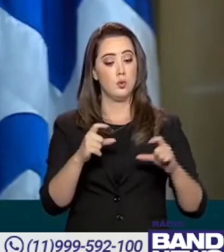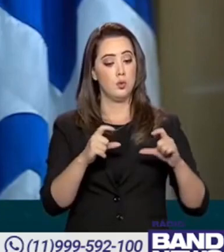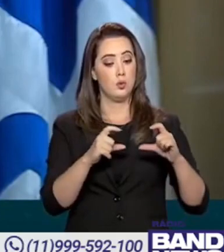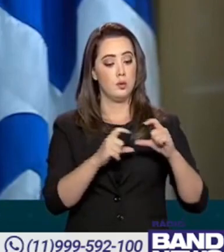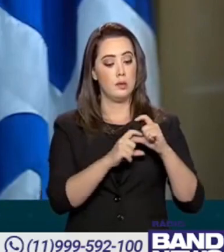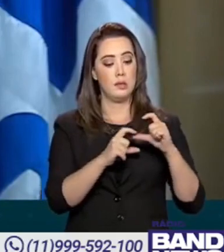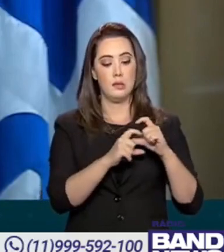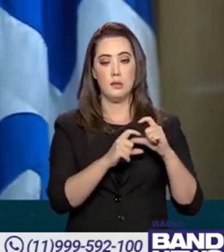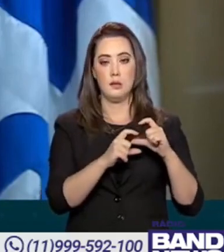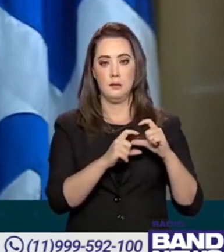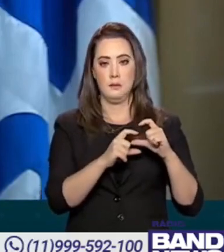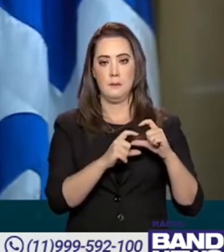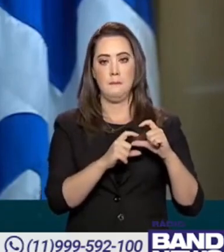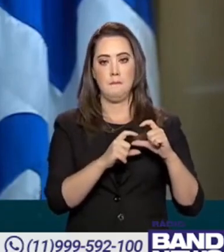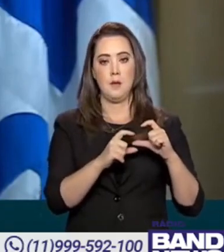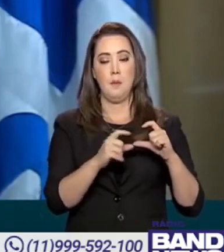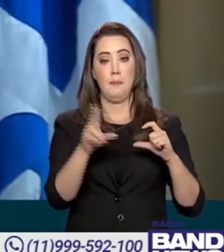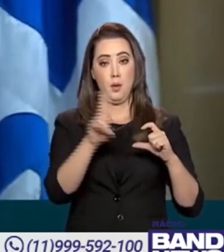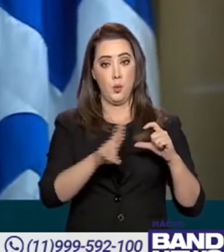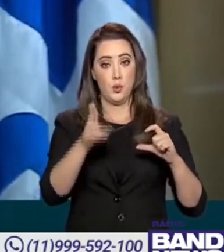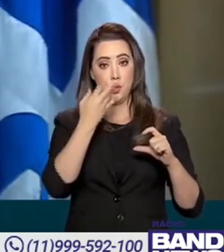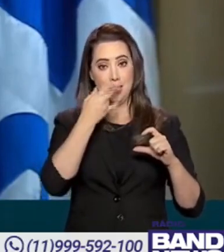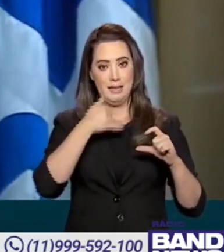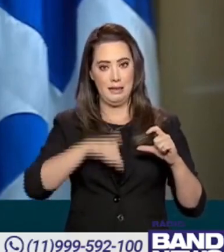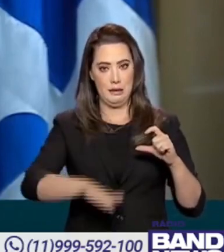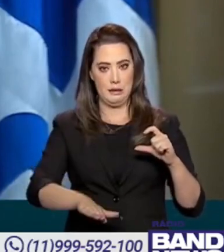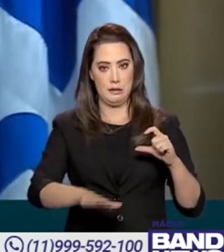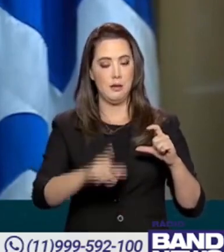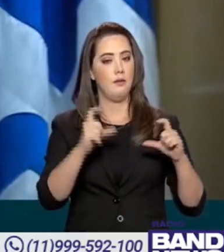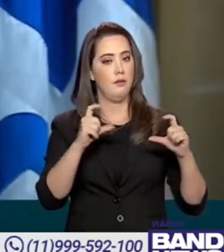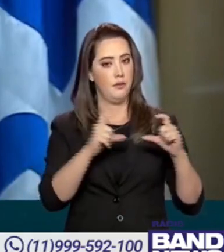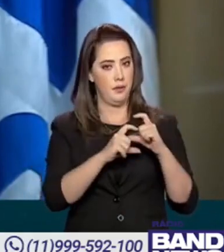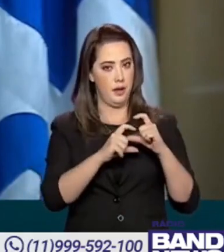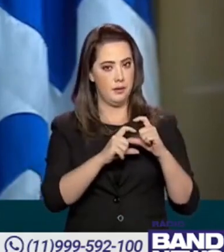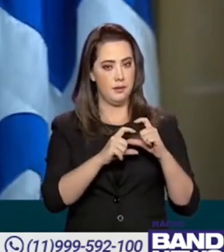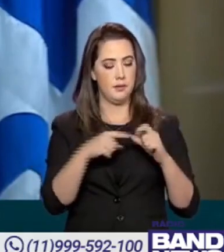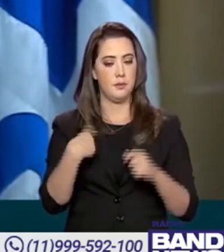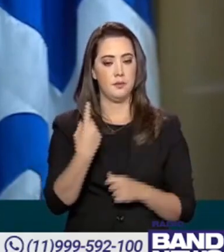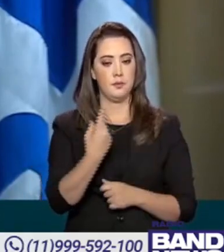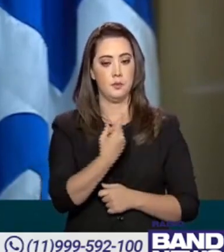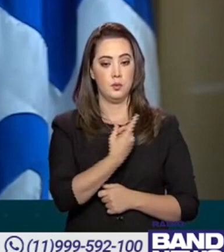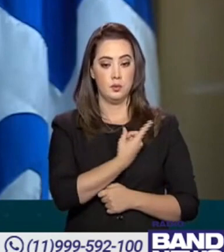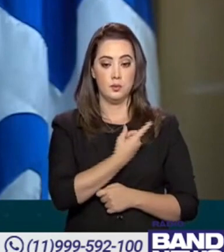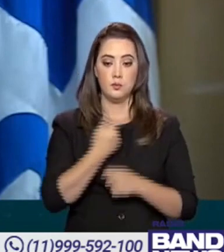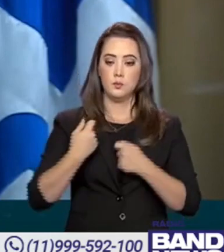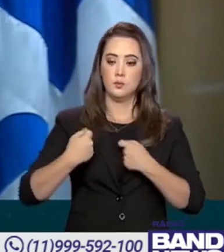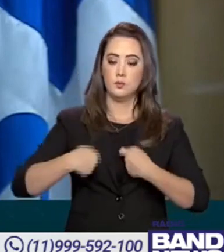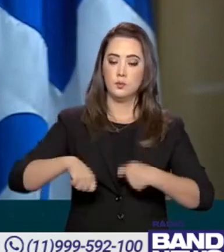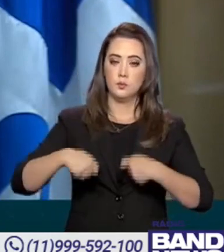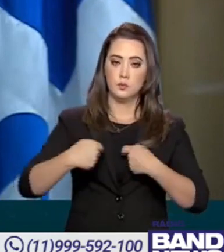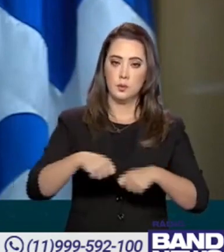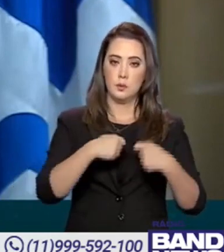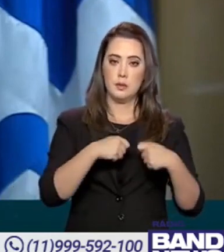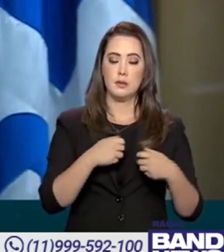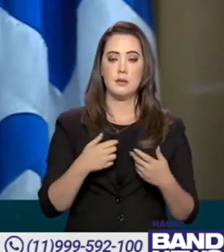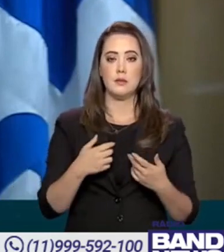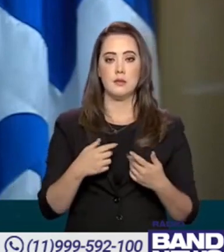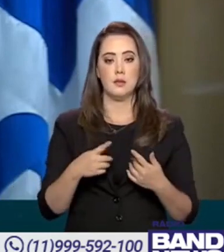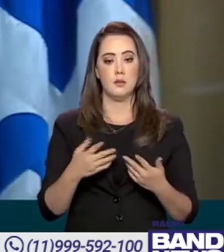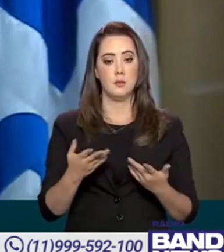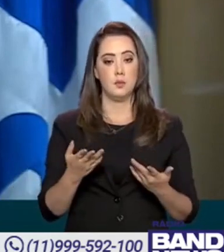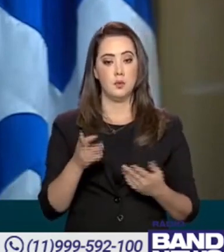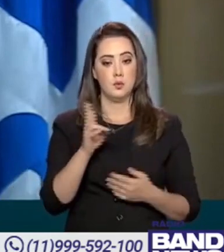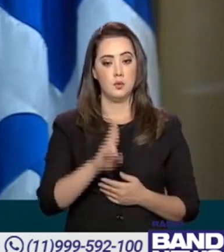imunizante da Pfizer, Cominart. Próximo, por favor. E nós iremos contemplá-lo